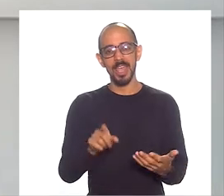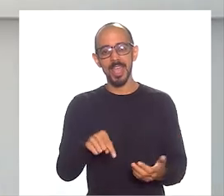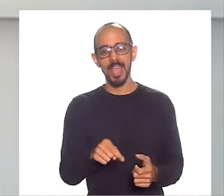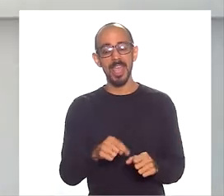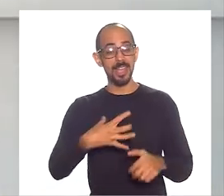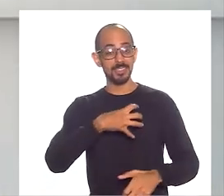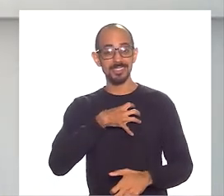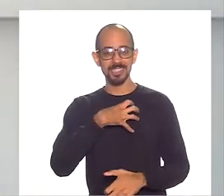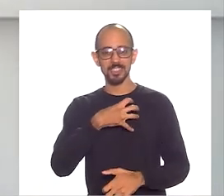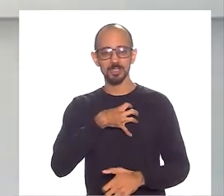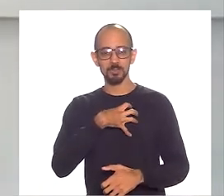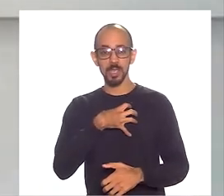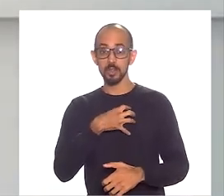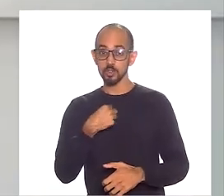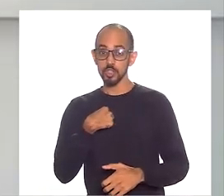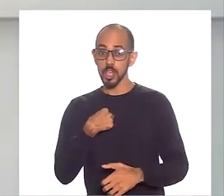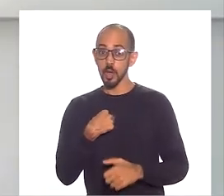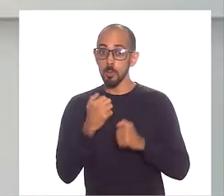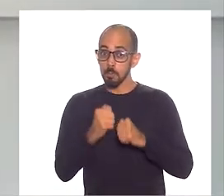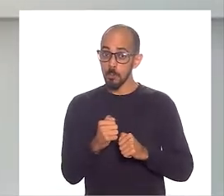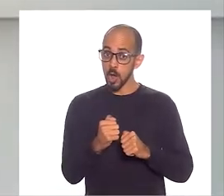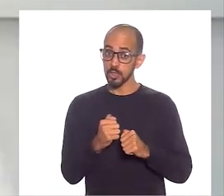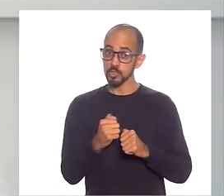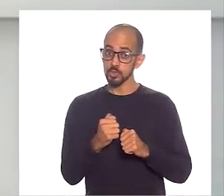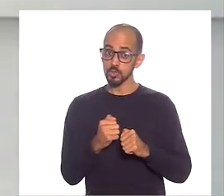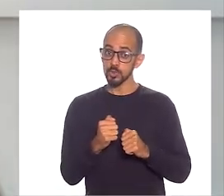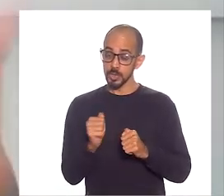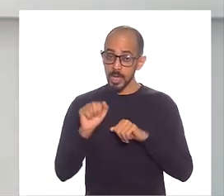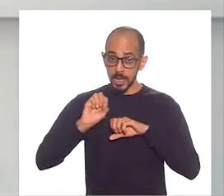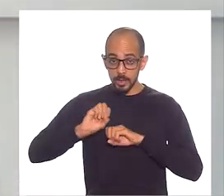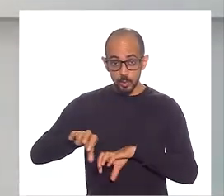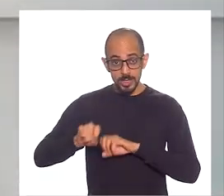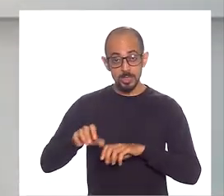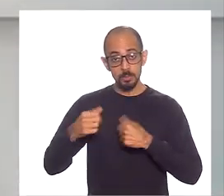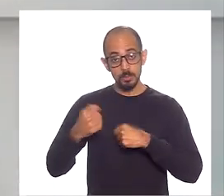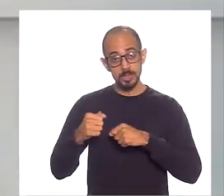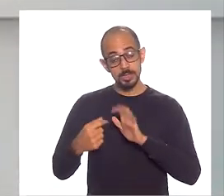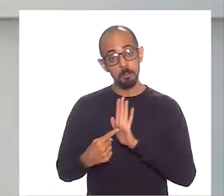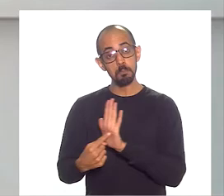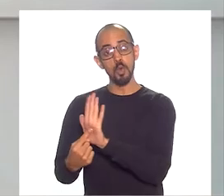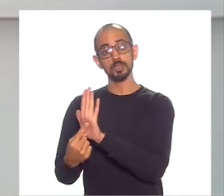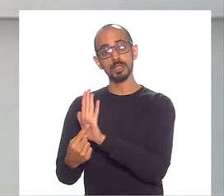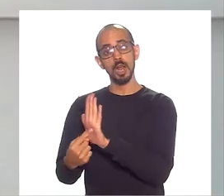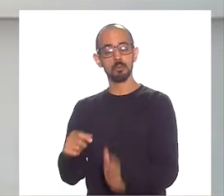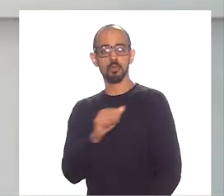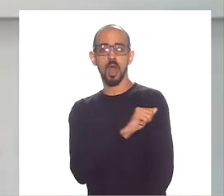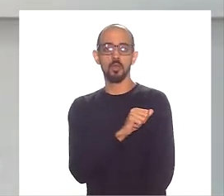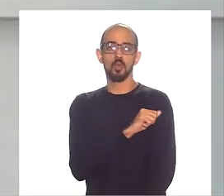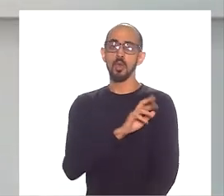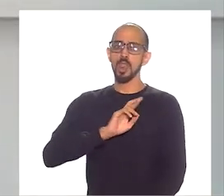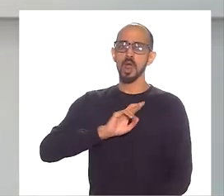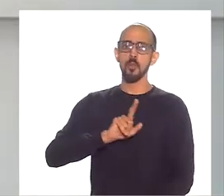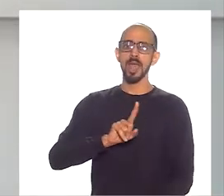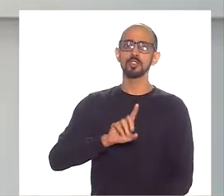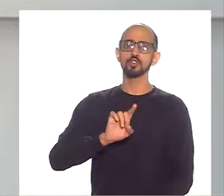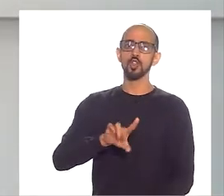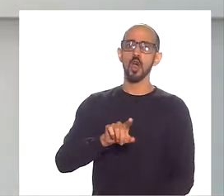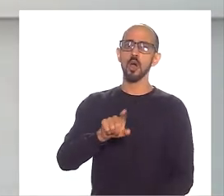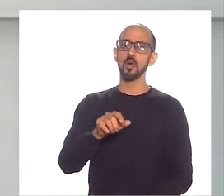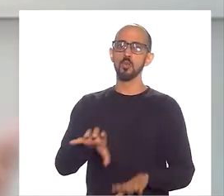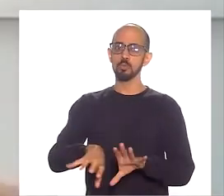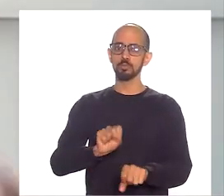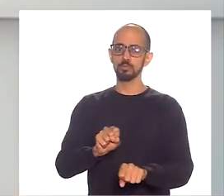É esse sentimento de pertencimento que a educação deve trazer para os jovens quando eles se formam. E não simplesmente